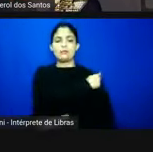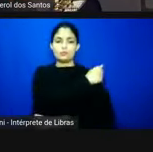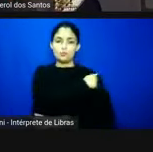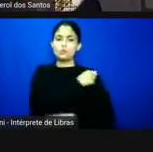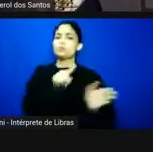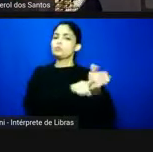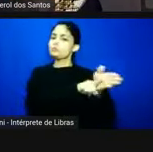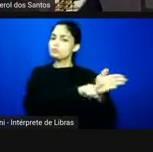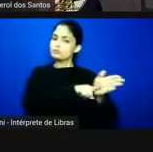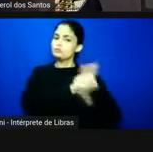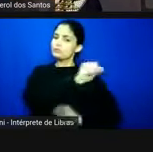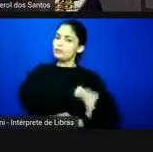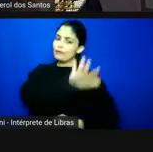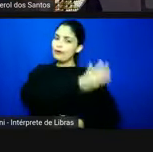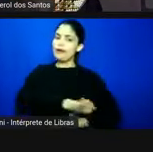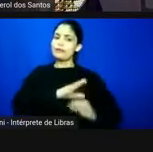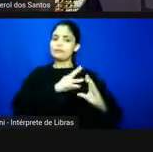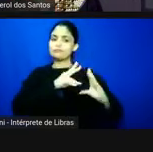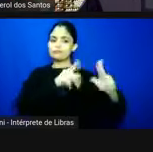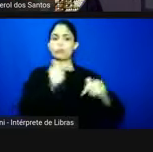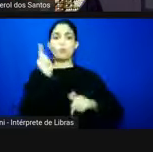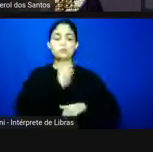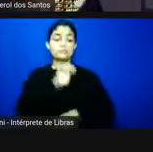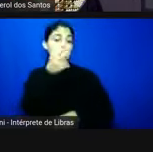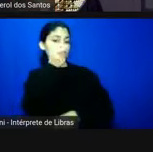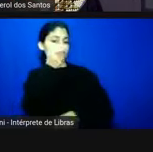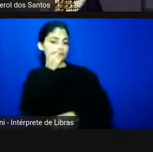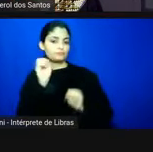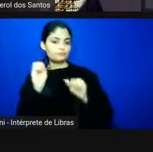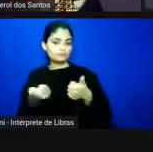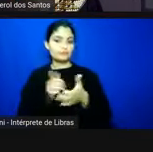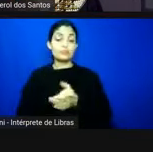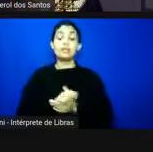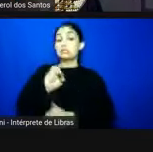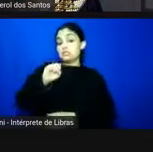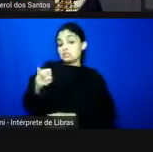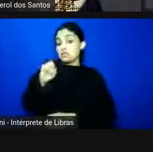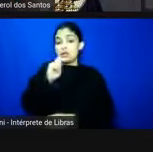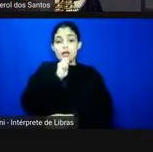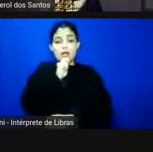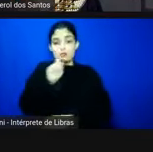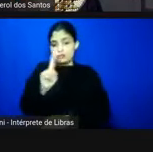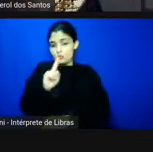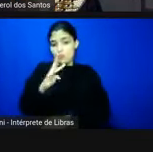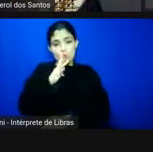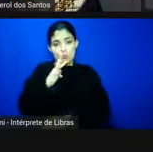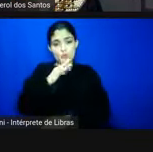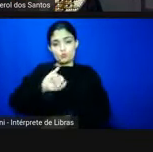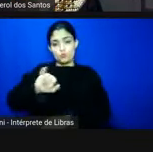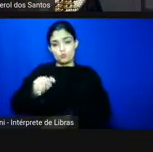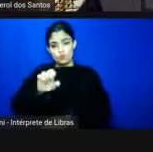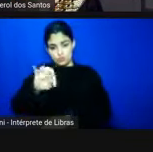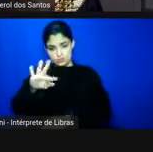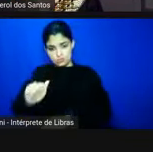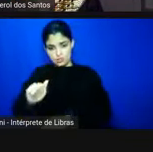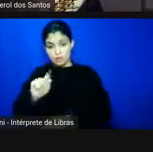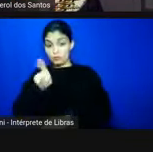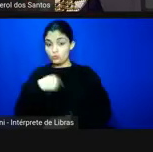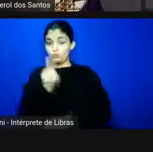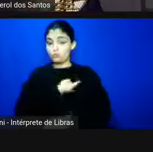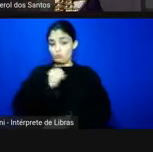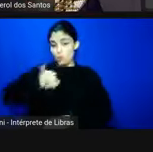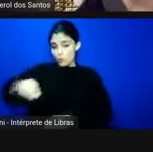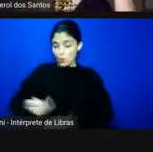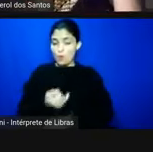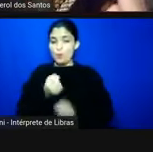pesquisadores, enfim. E caso alguém ainda não conheça o JEPA, a gente aproveita aqui o espaço para